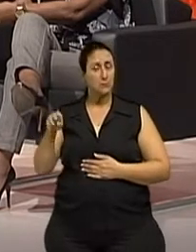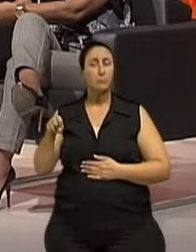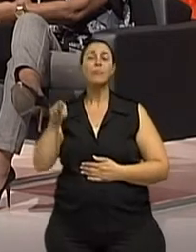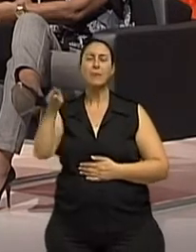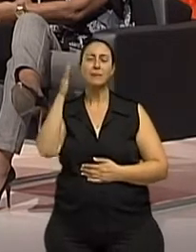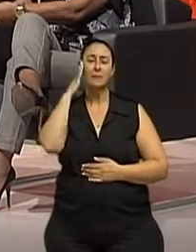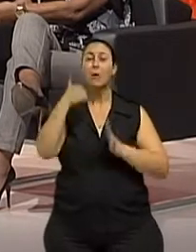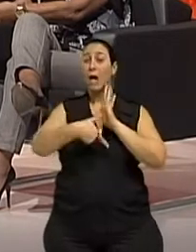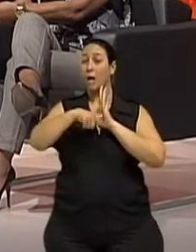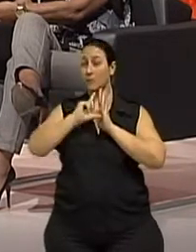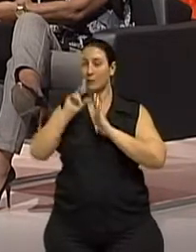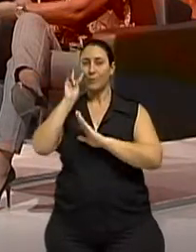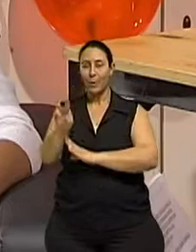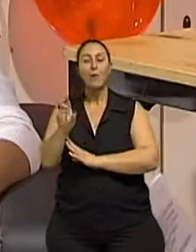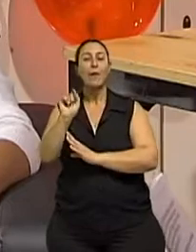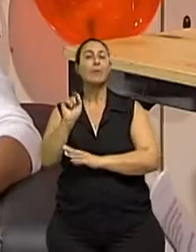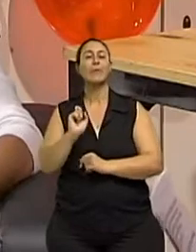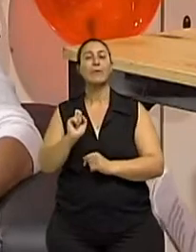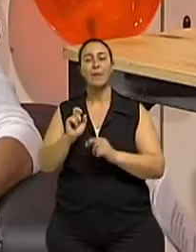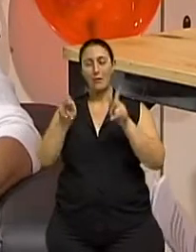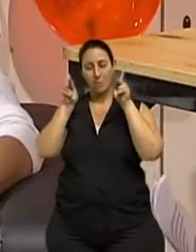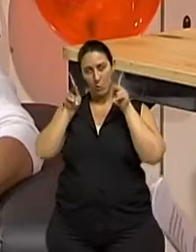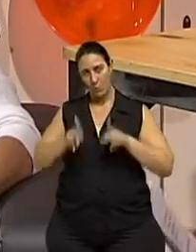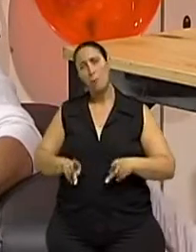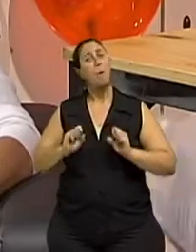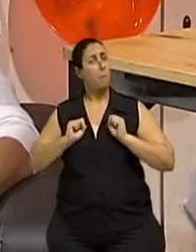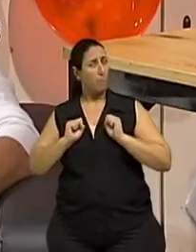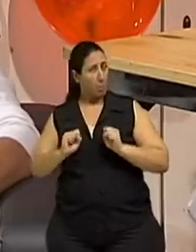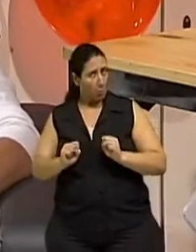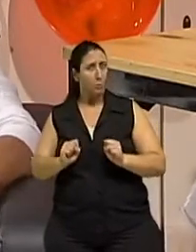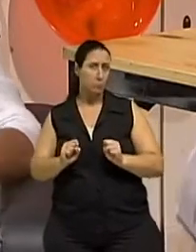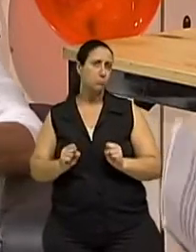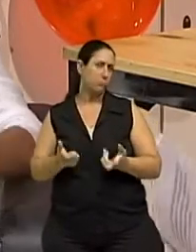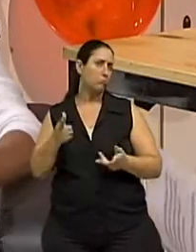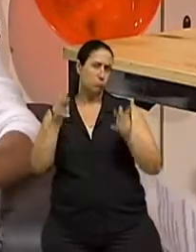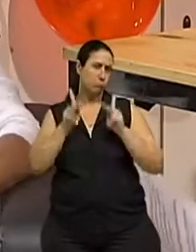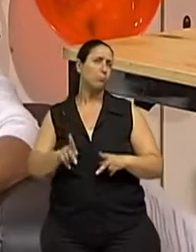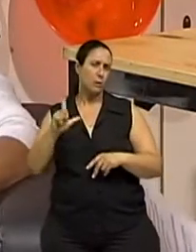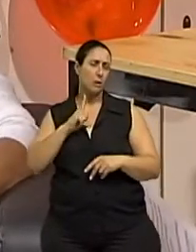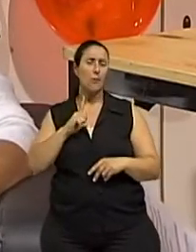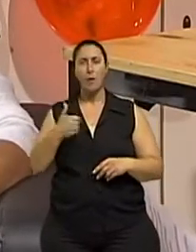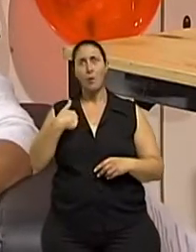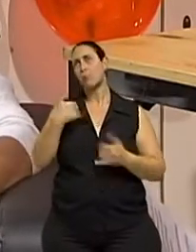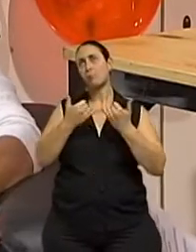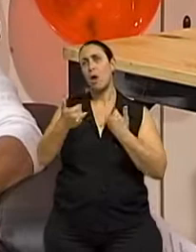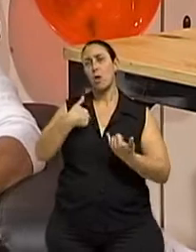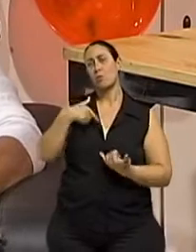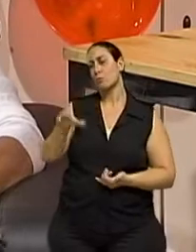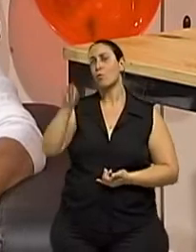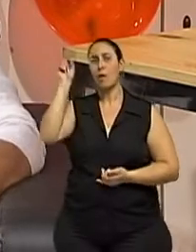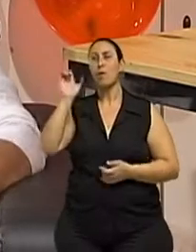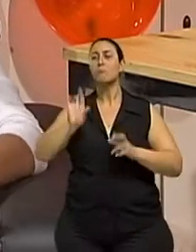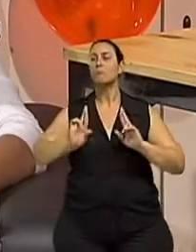visto antes, as pessoas podem ter a tendência, tem também os extremos, eu faço uma opção completamente